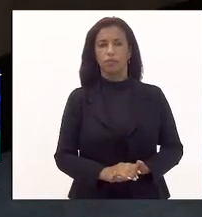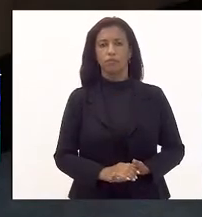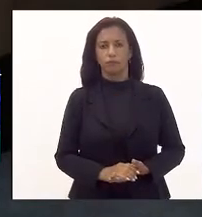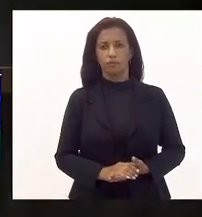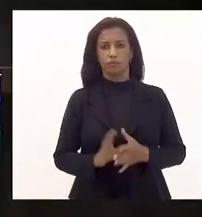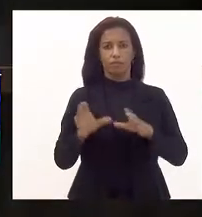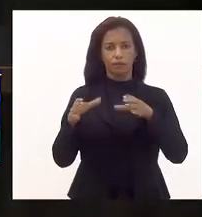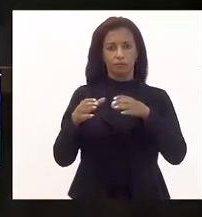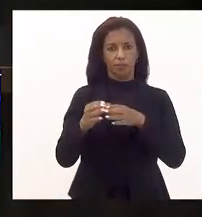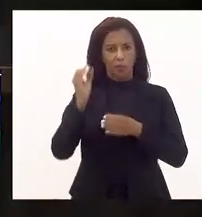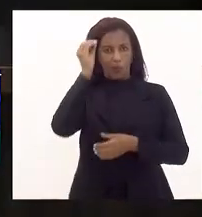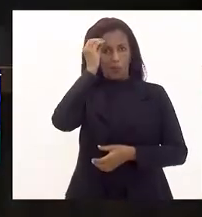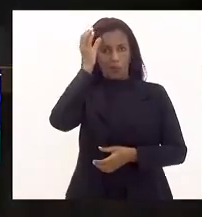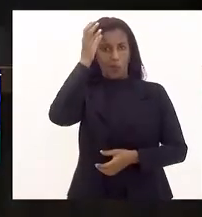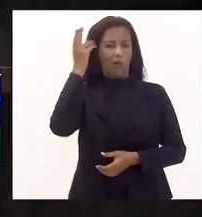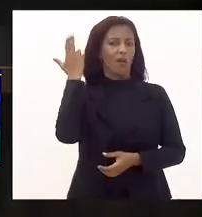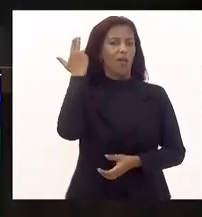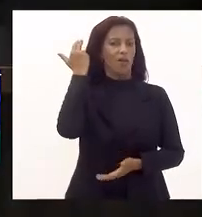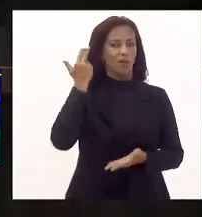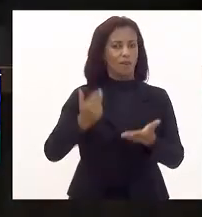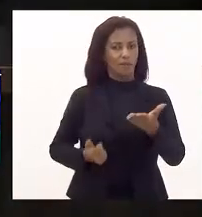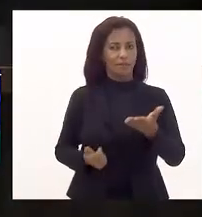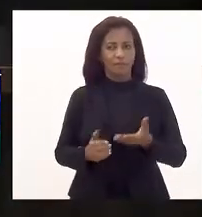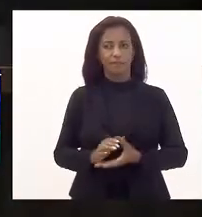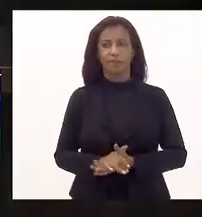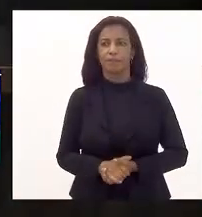Pela comissão de Cultura, deputado Eliomar.